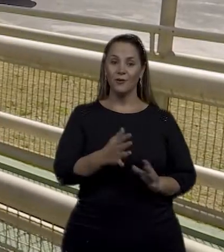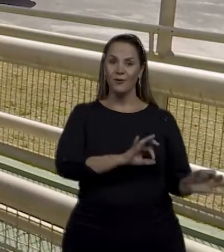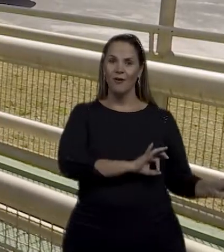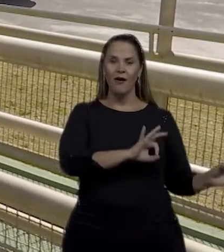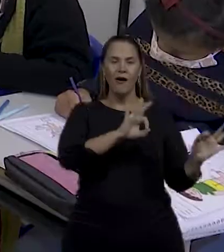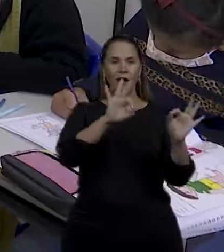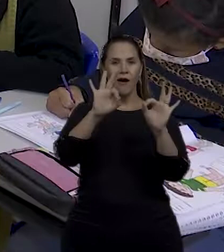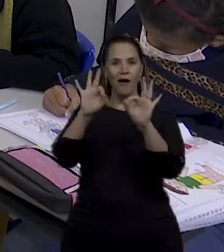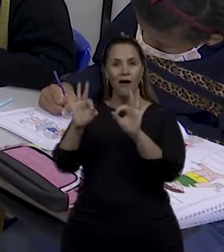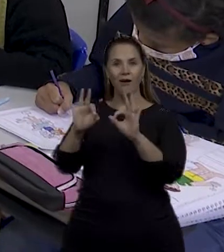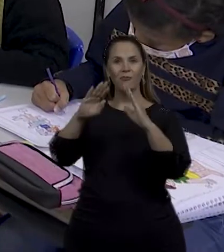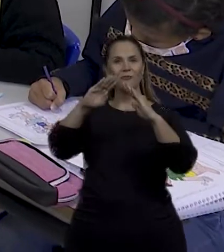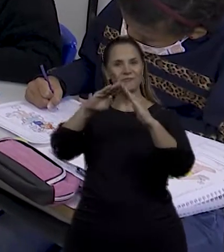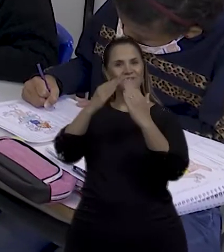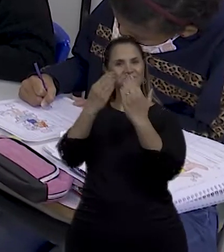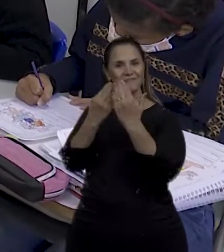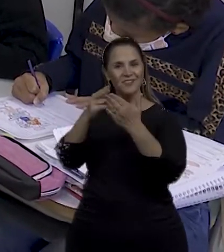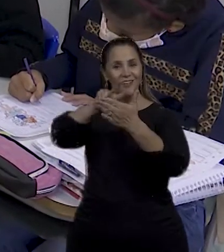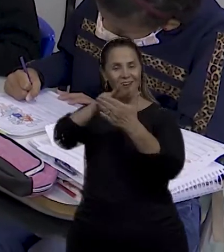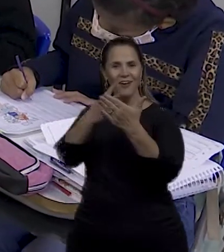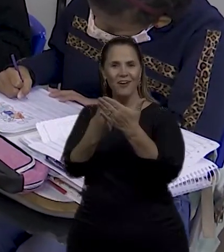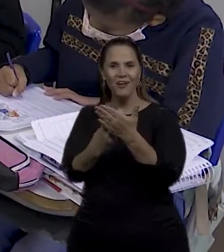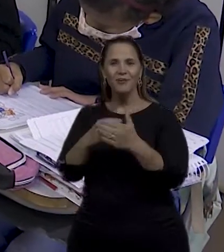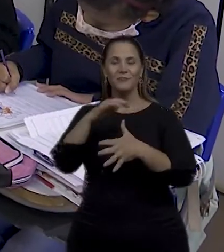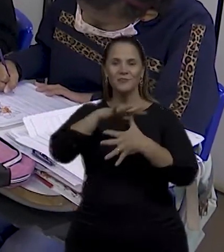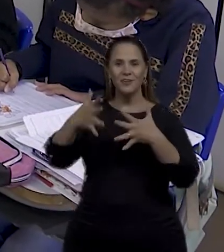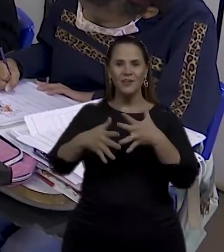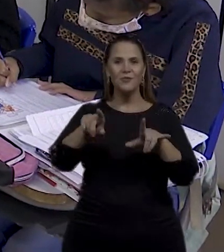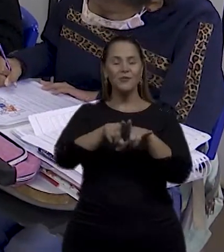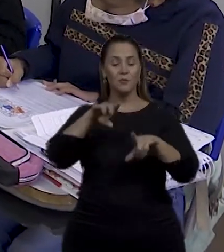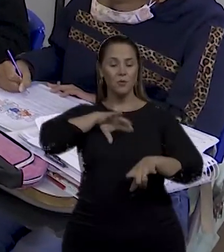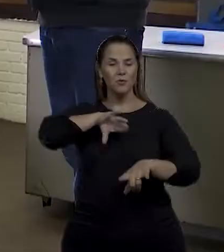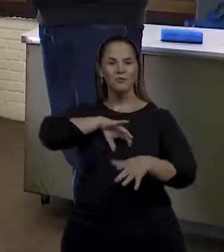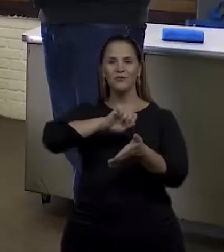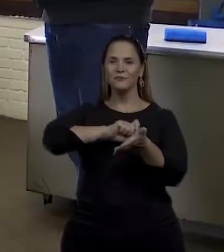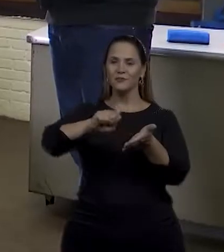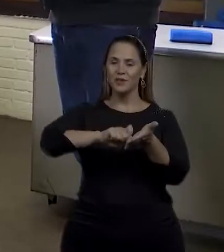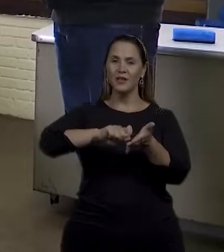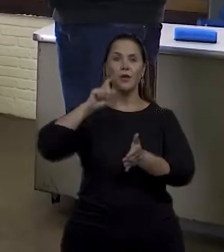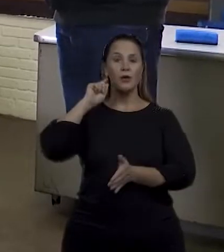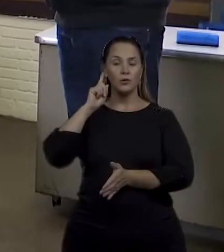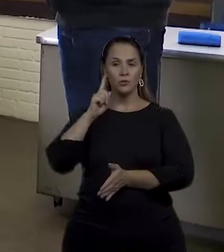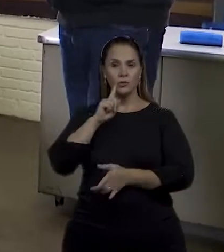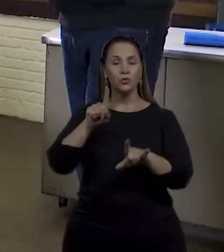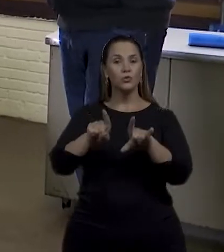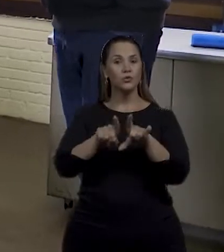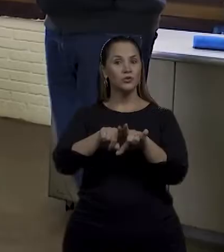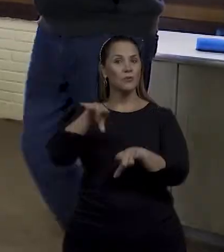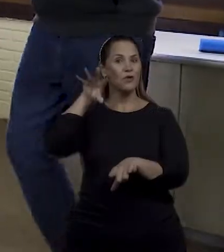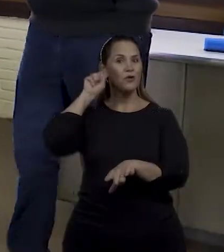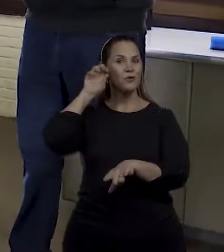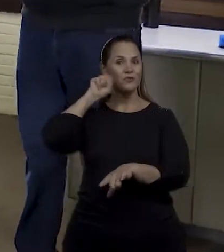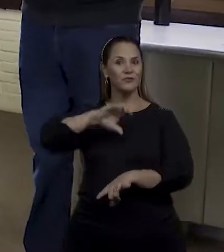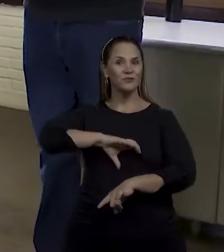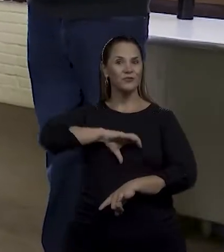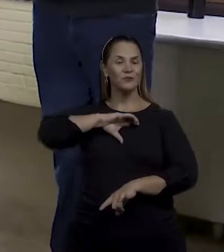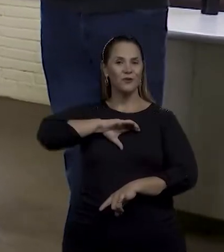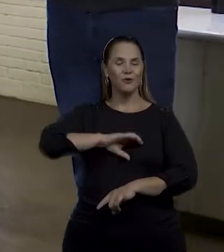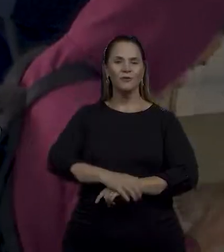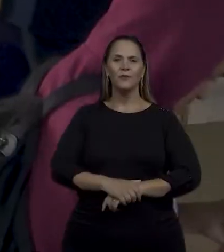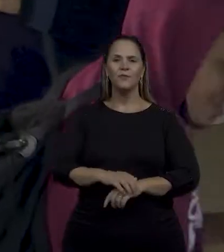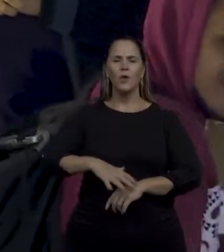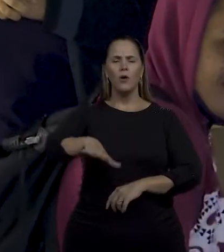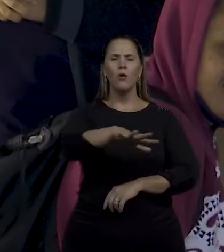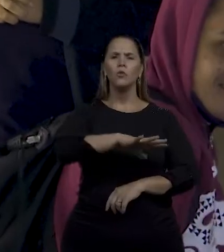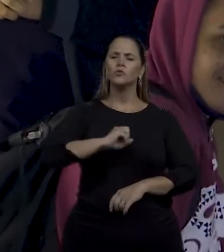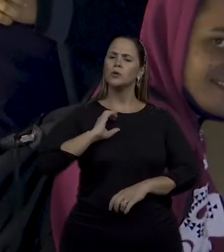Acompanhe a Escola Bilíngue de Libras e Português Escrito para Surdos e Não Surdos, um espaço